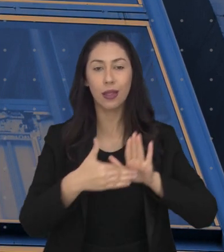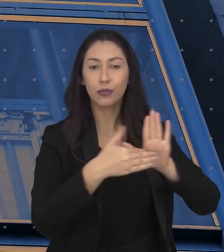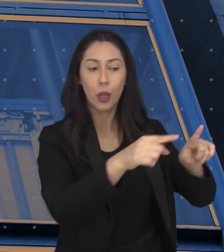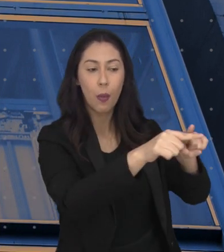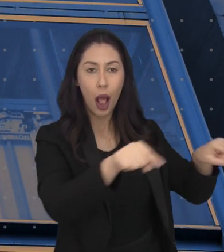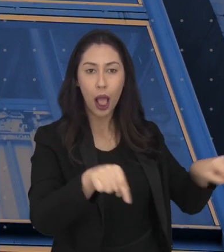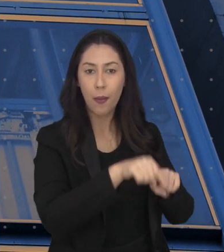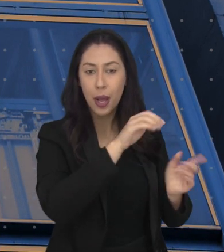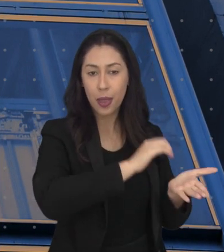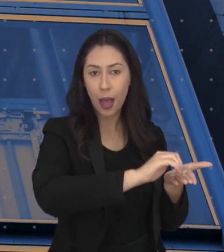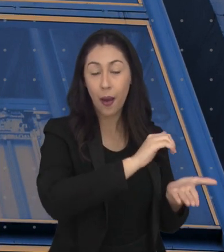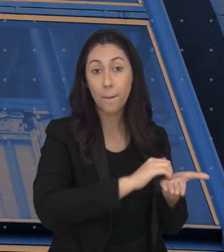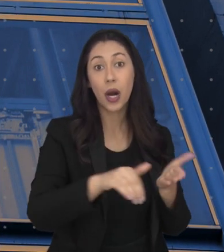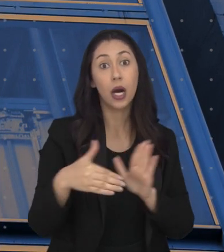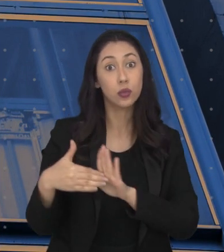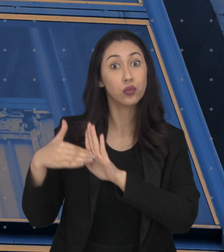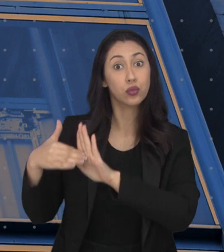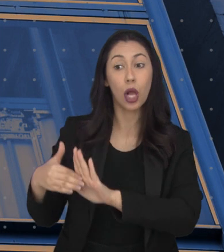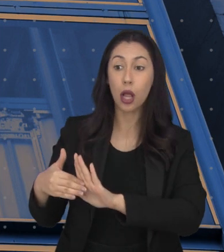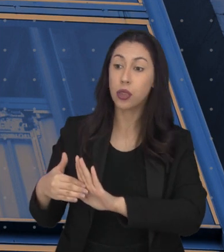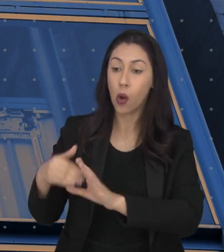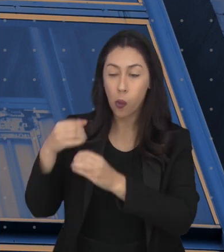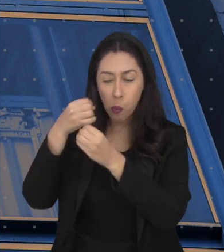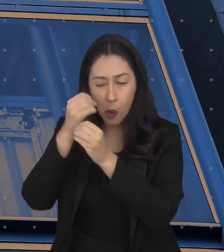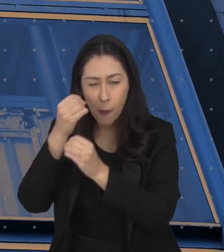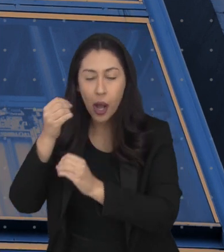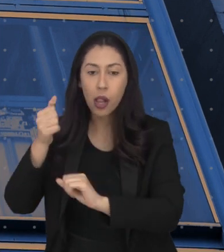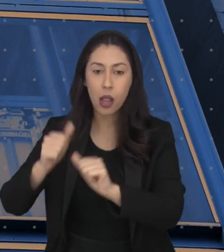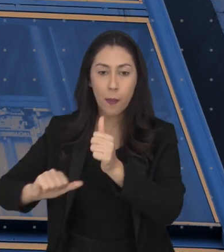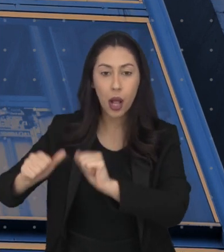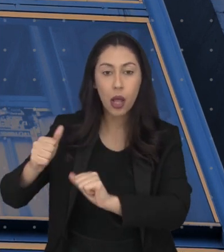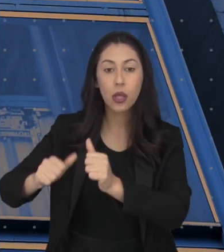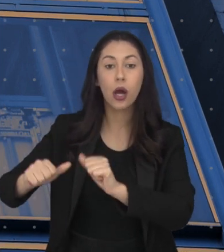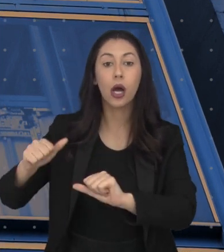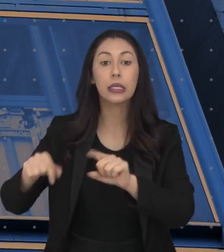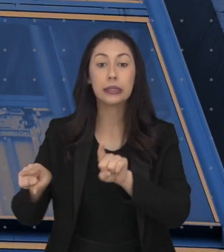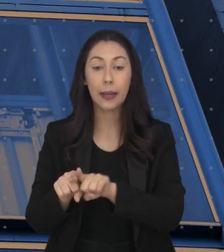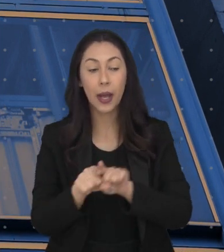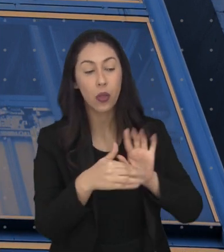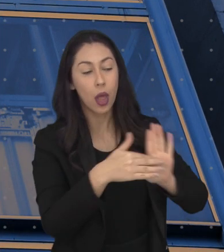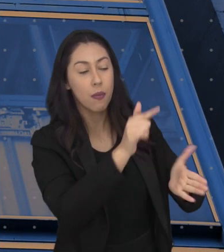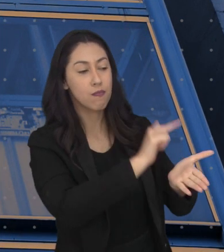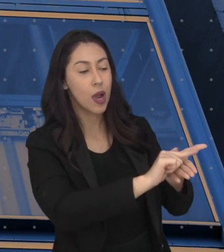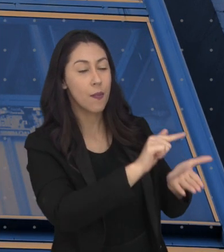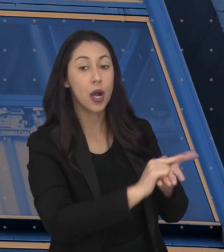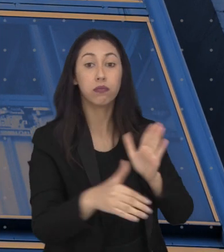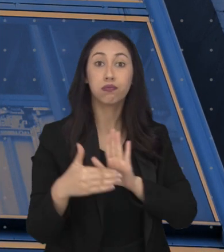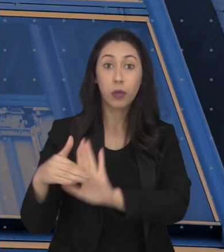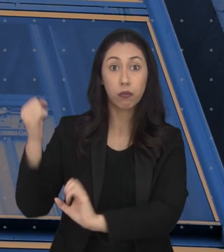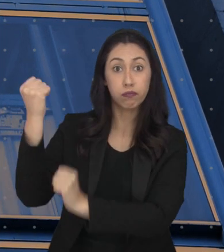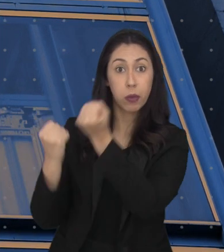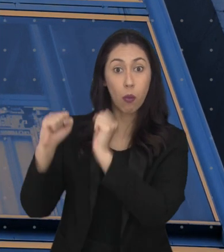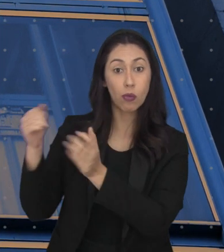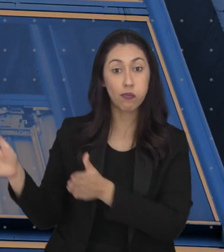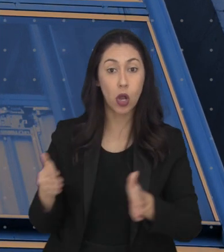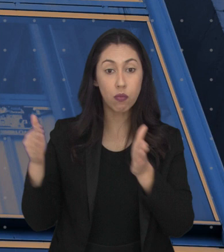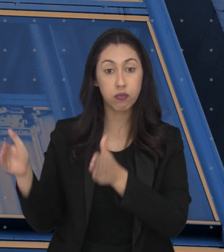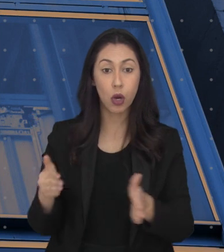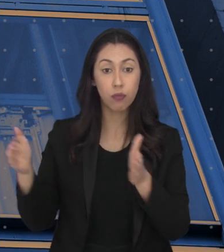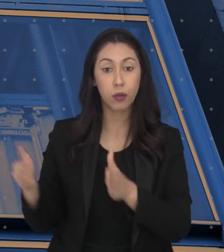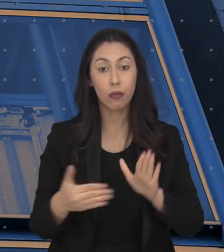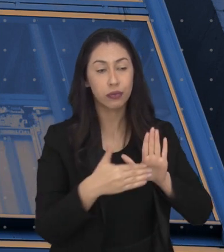auxiliar de escritório, auxiliar de laboratório de análises clínicas, auxiliar de limpeza, auxiliar de linha de produção,